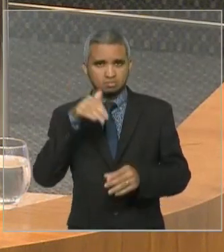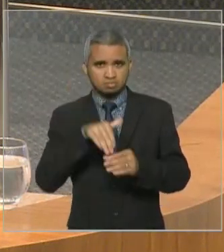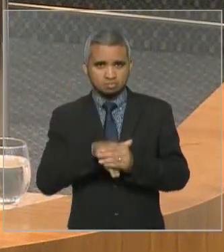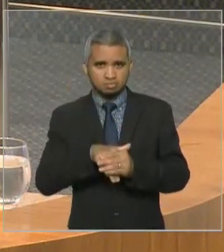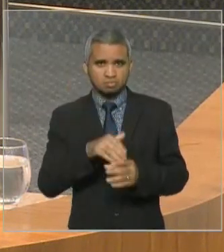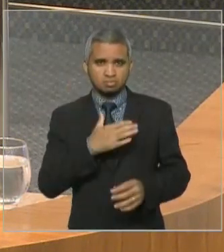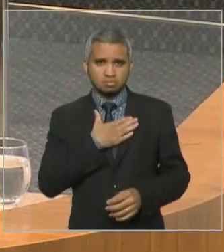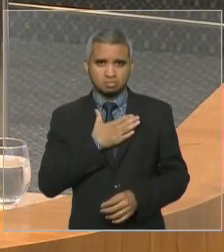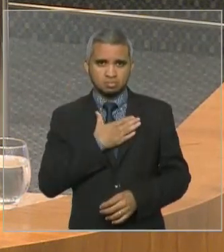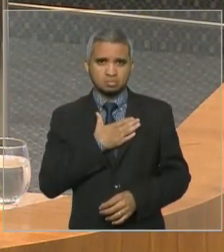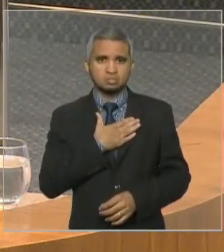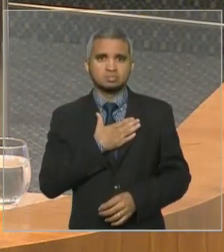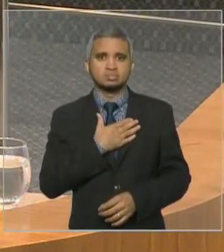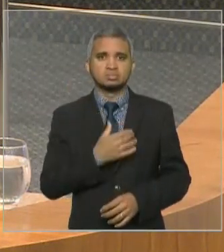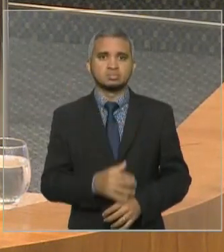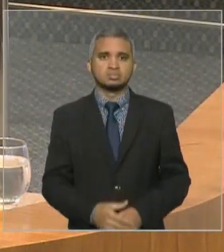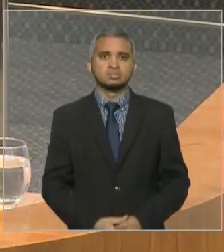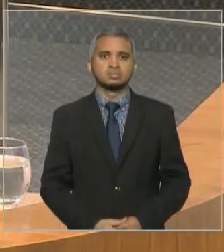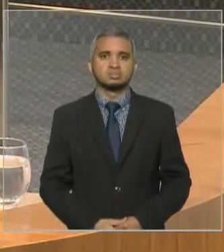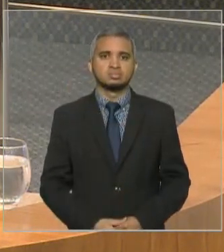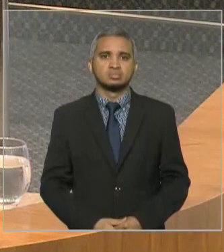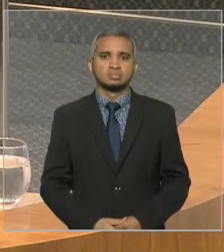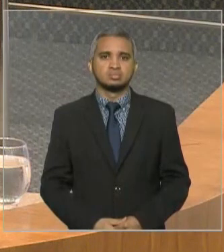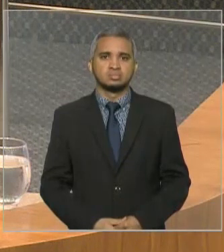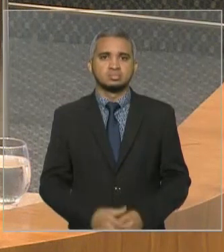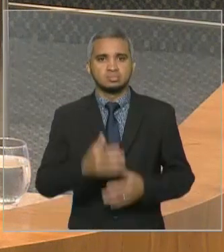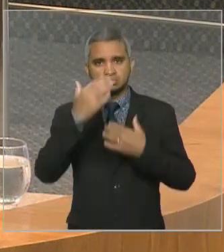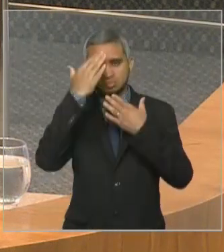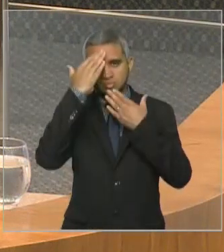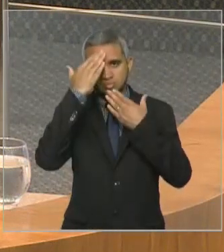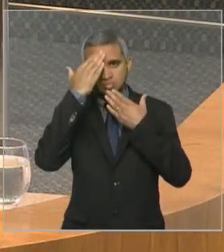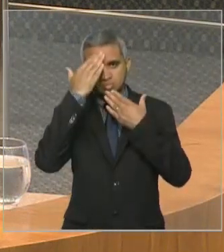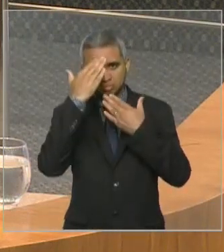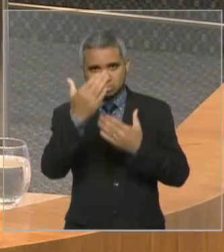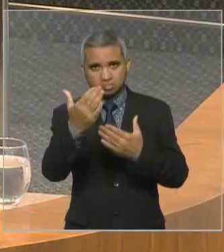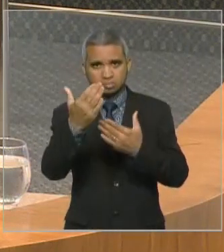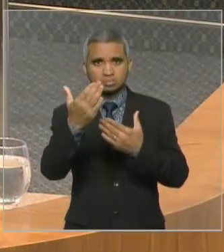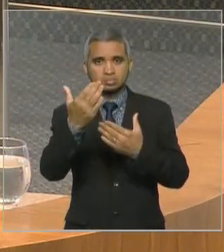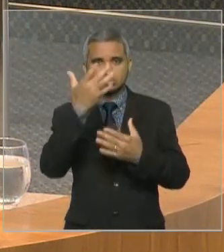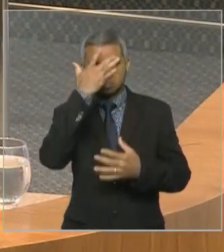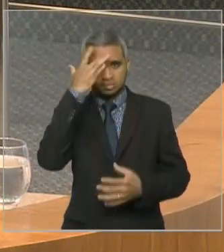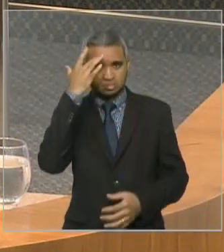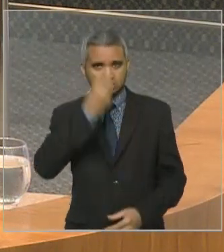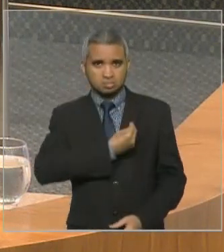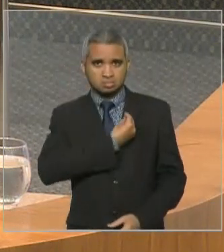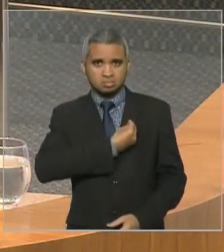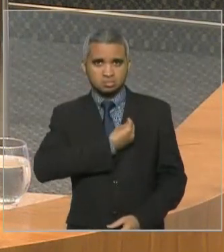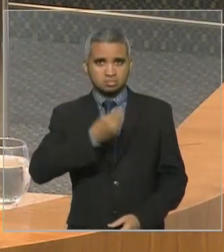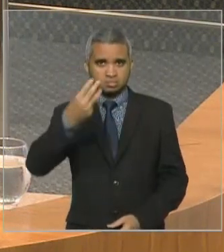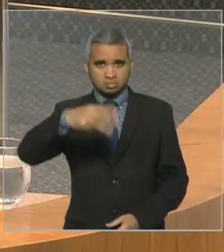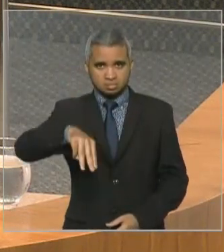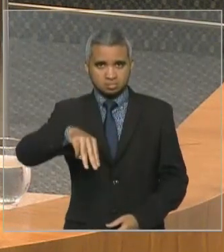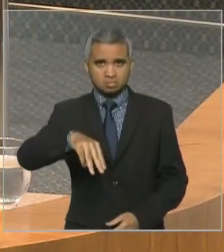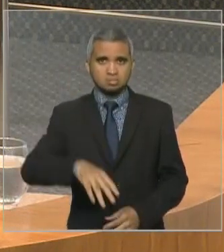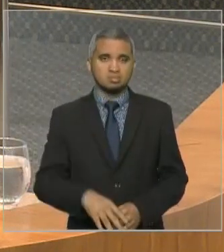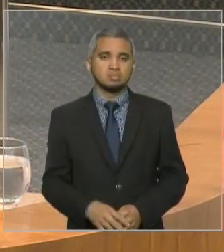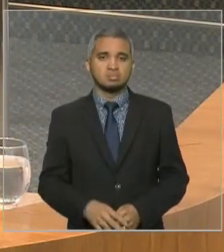vez na Assembleia Legislativa do Maranhão. Muito obrigado a esses maranhenses. Quero também